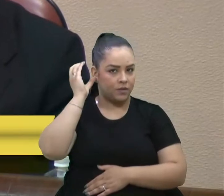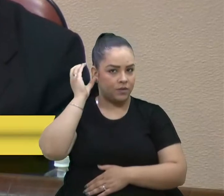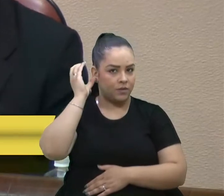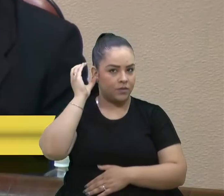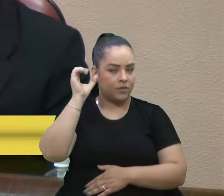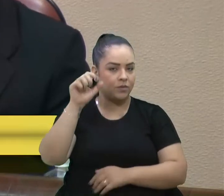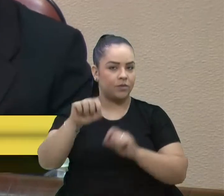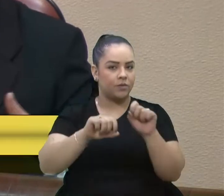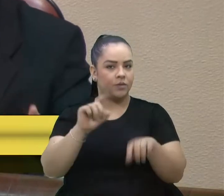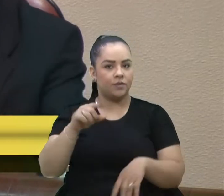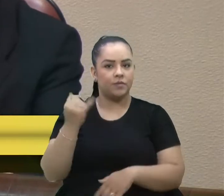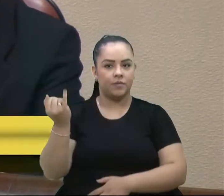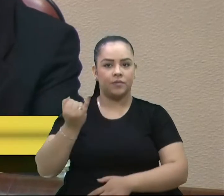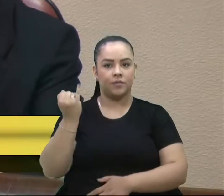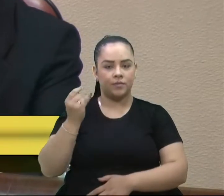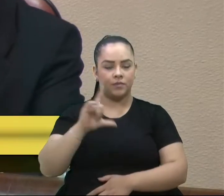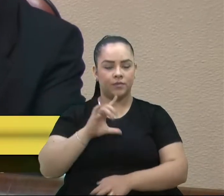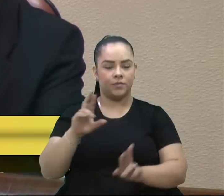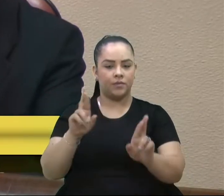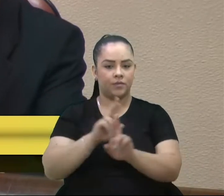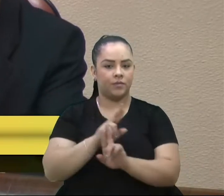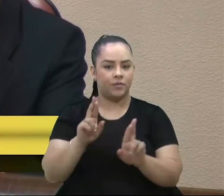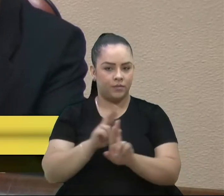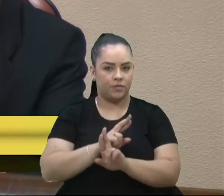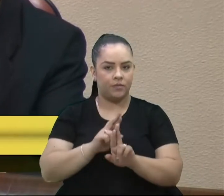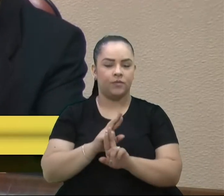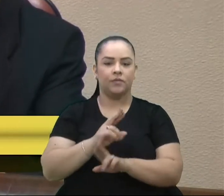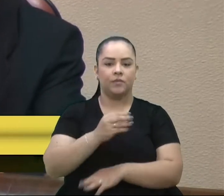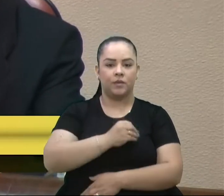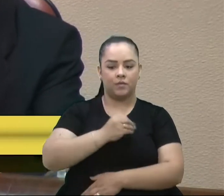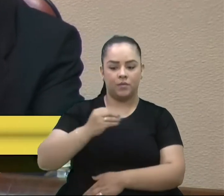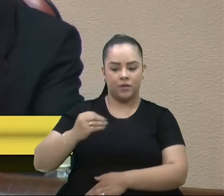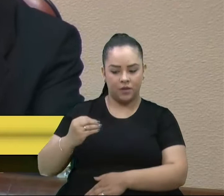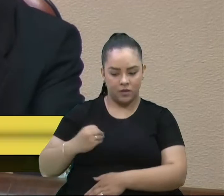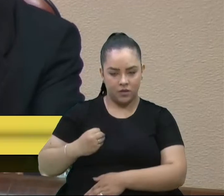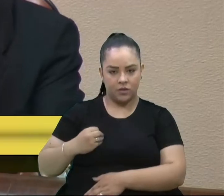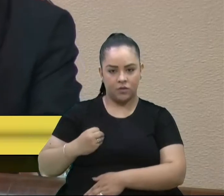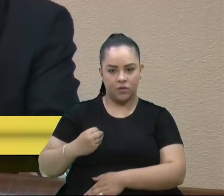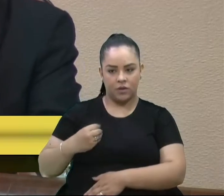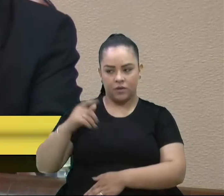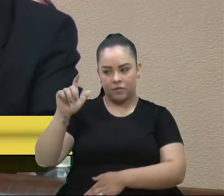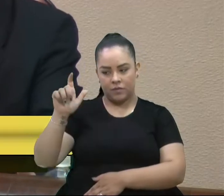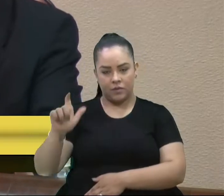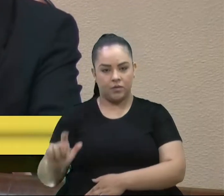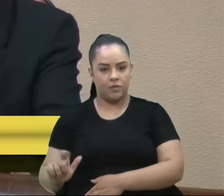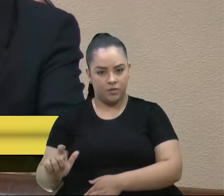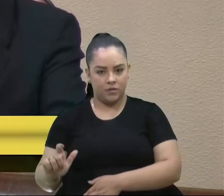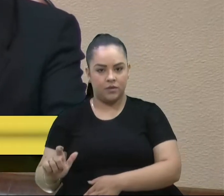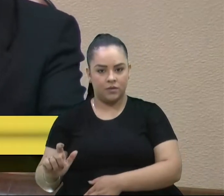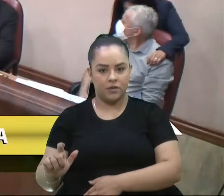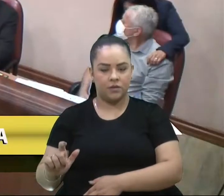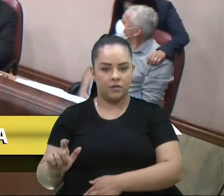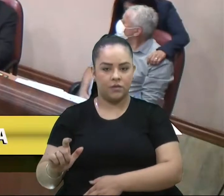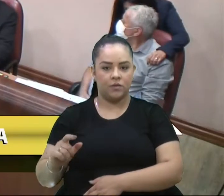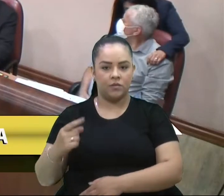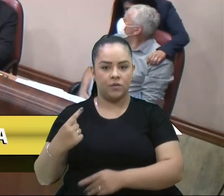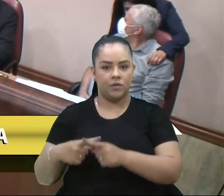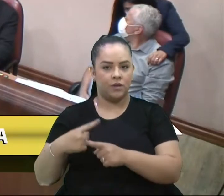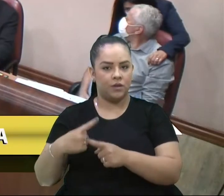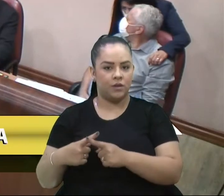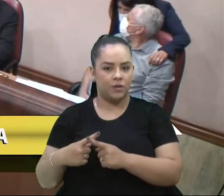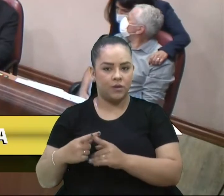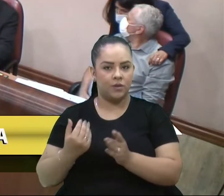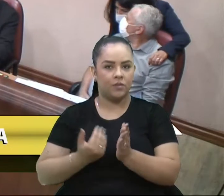importância da relação entre médico e paciente, aonde se origina,